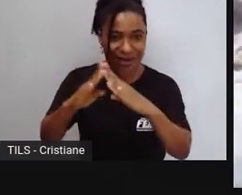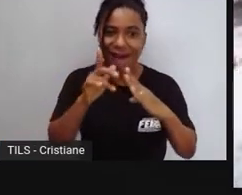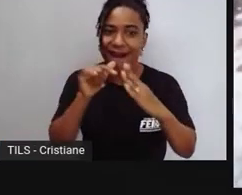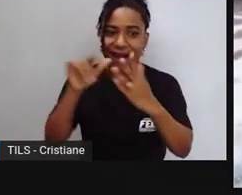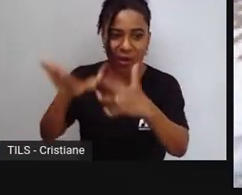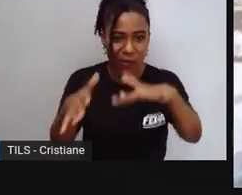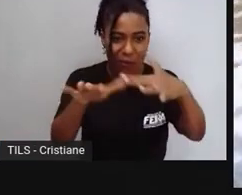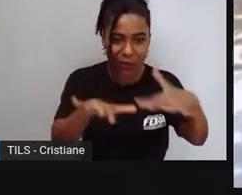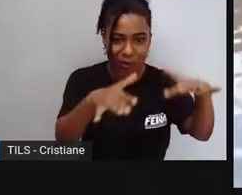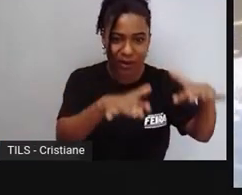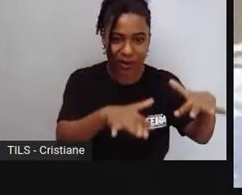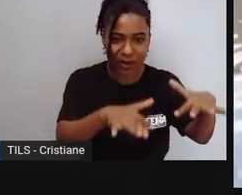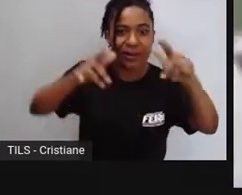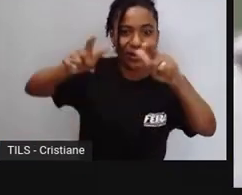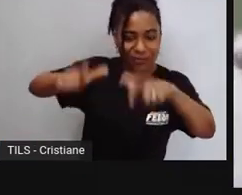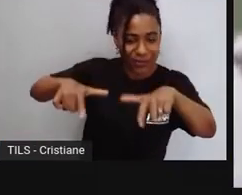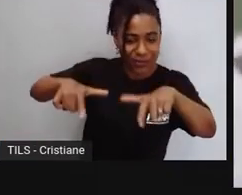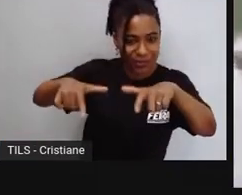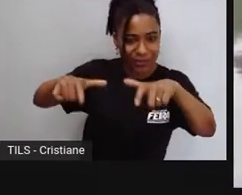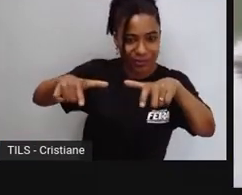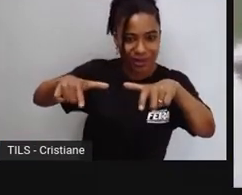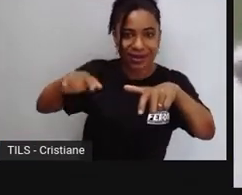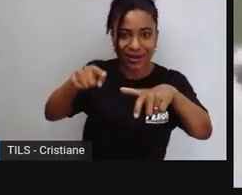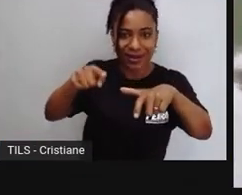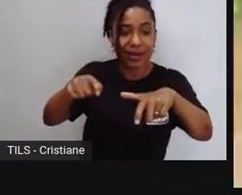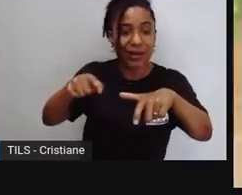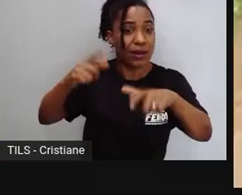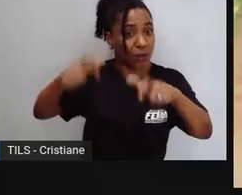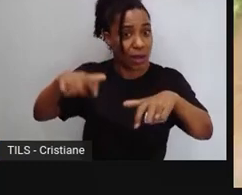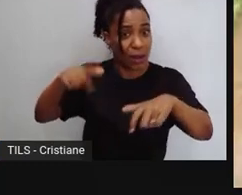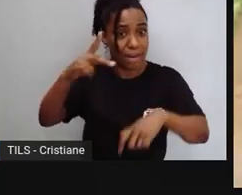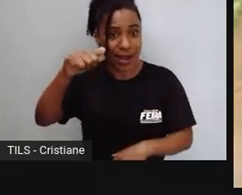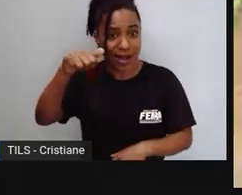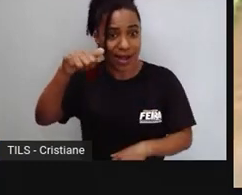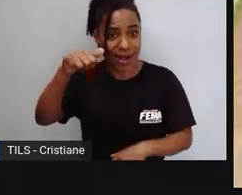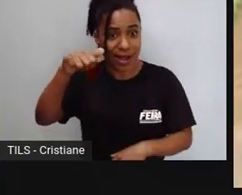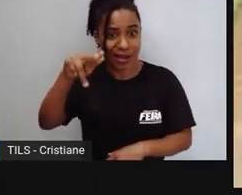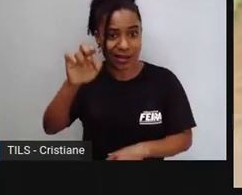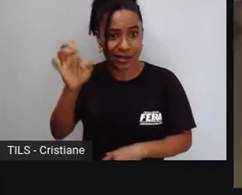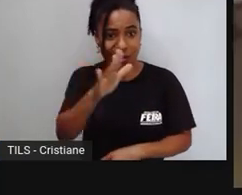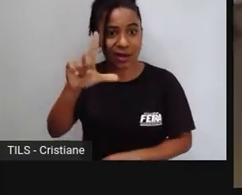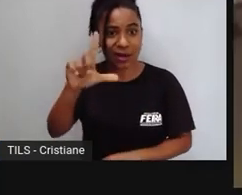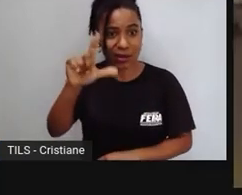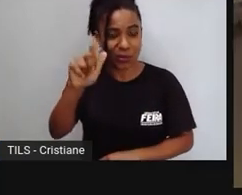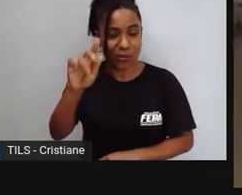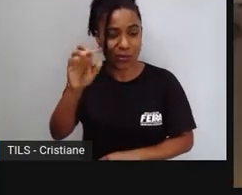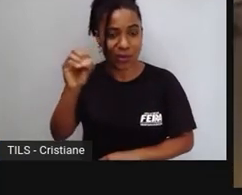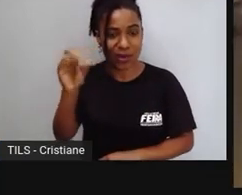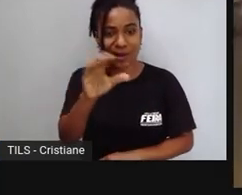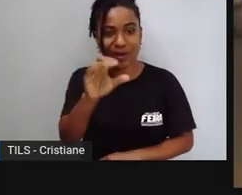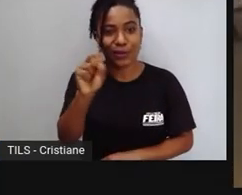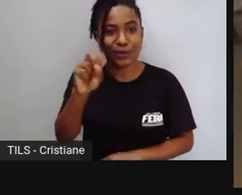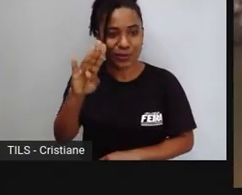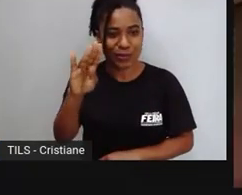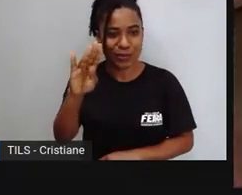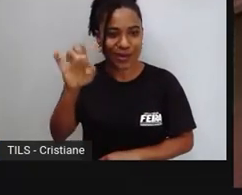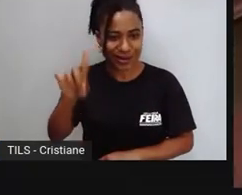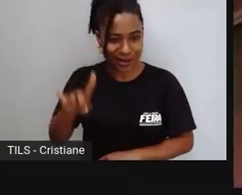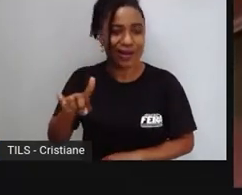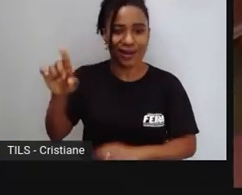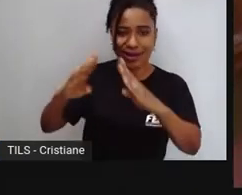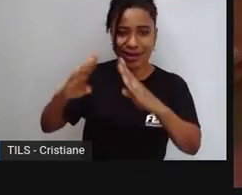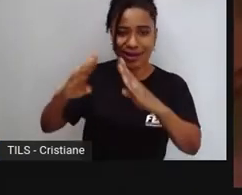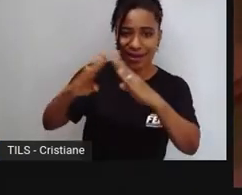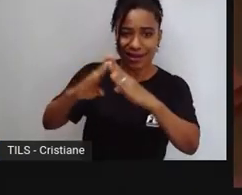conhecida como travessa portelinha no parque Lagoa Subaé estão vivendo há vários dias por causa da chuva a lagoa